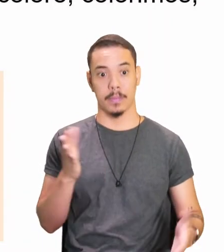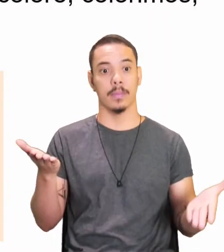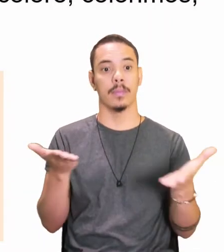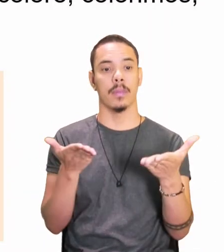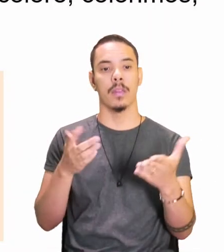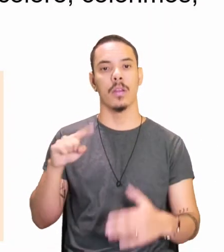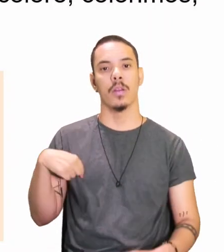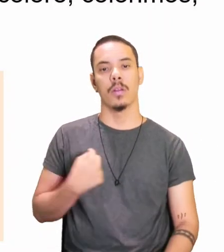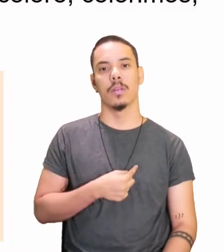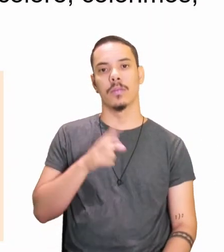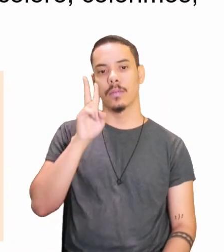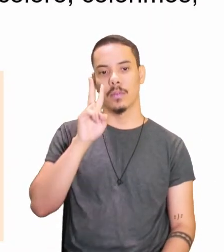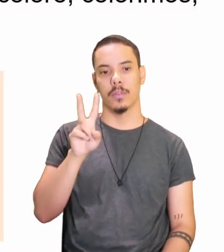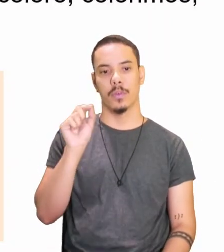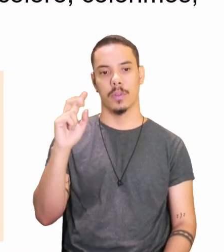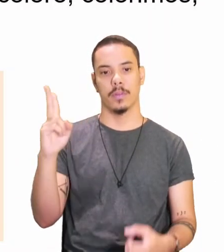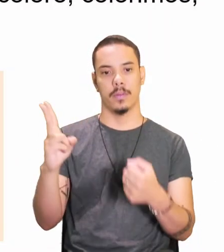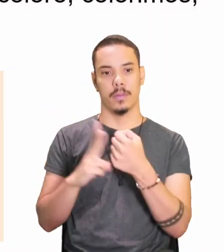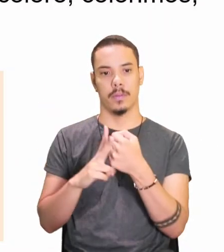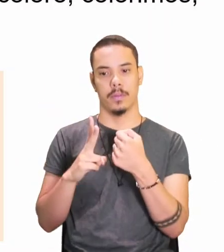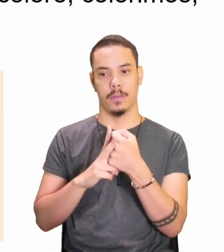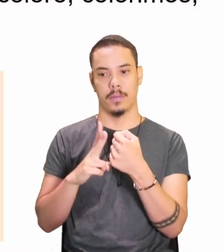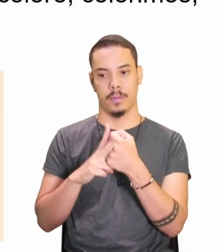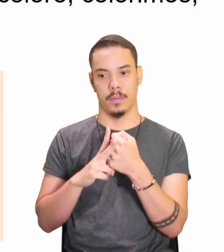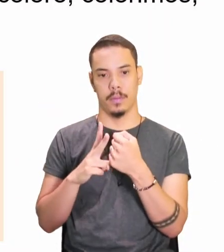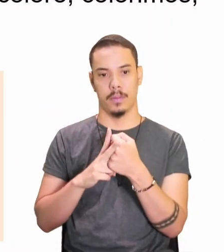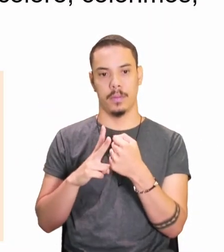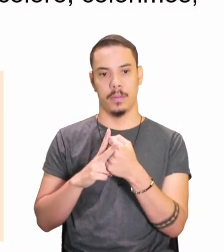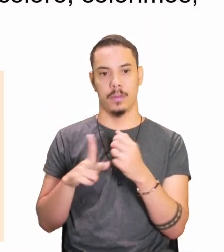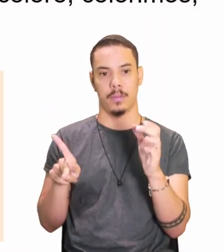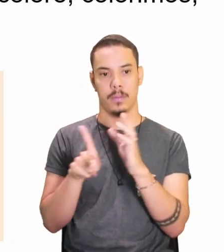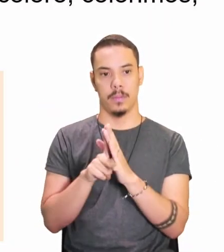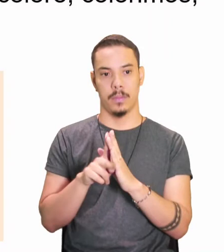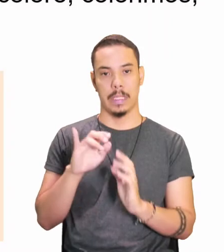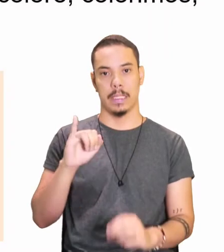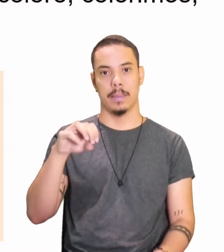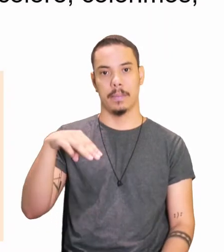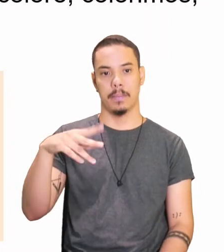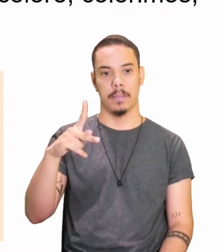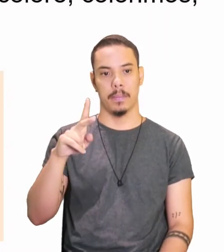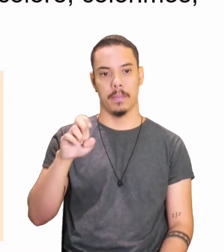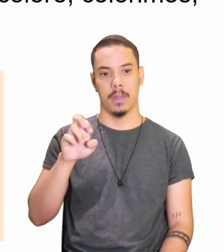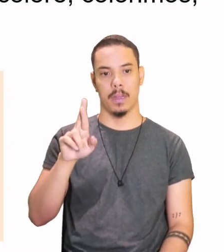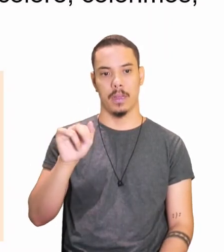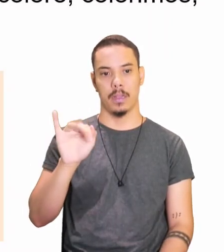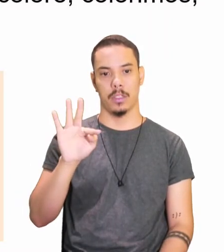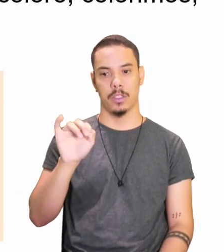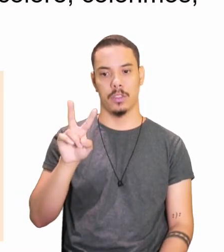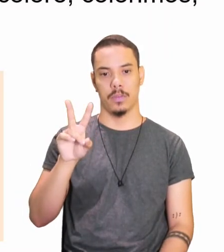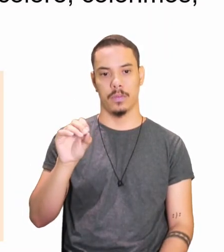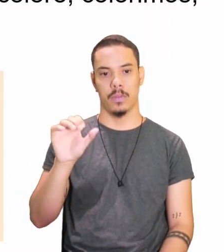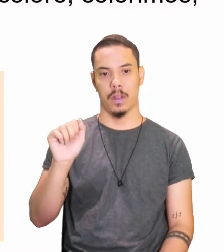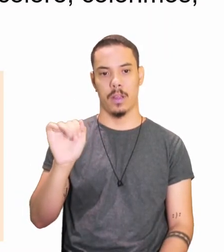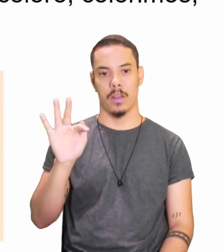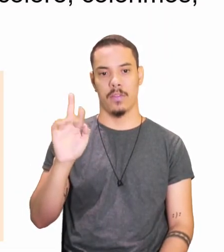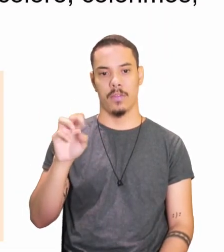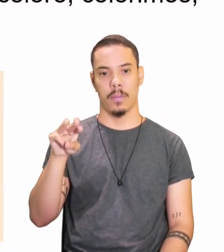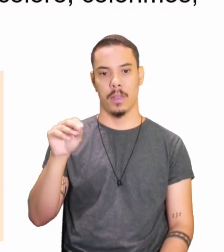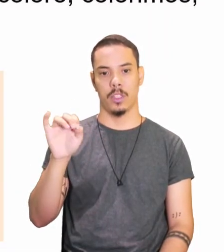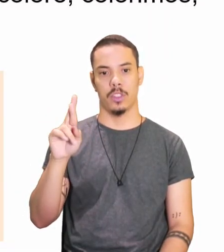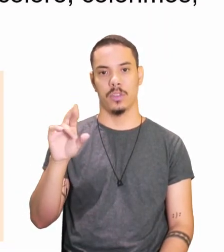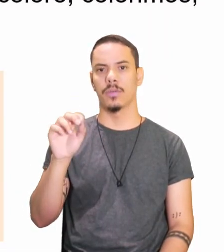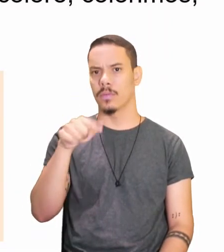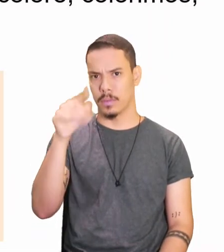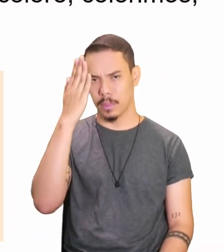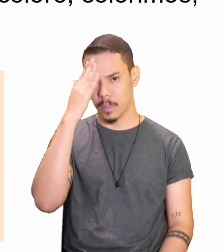agora, vamos pegar, esse verbo aqui, ó, no imperativo afirmativo, por que que tem, esse sinal aqui, quem é que sabe, esse